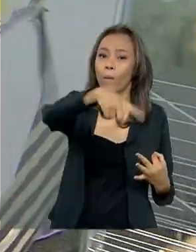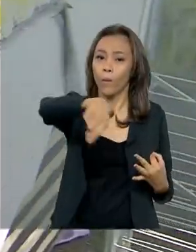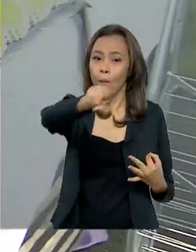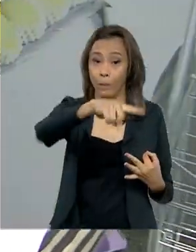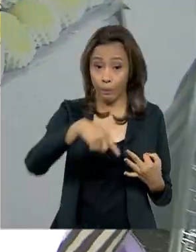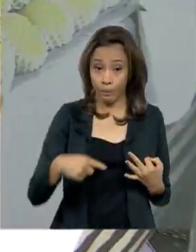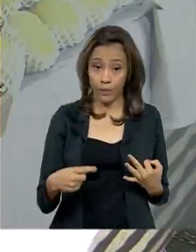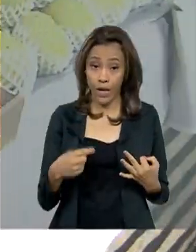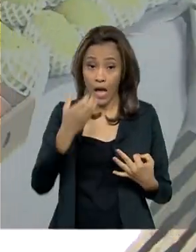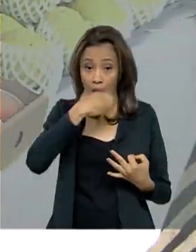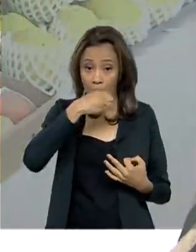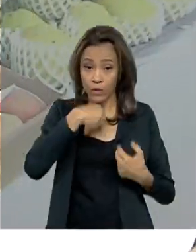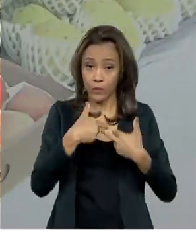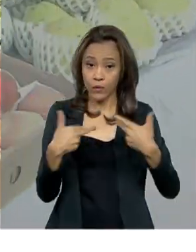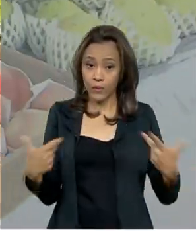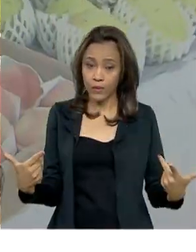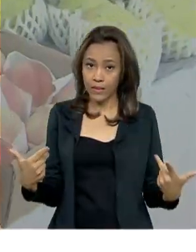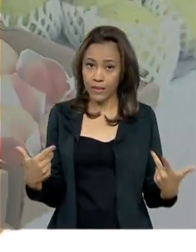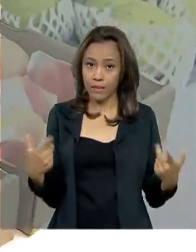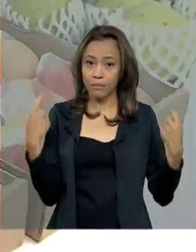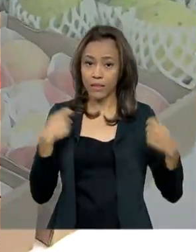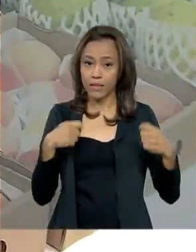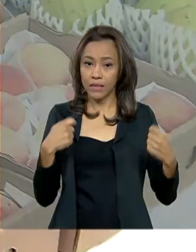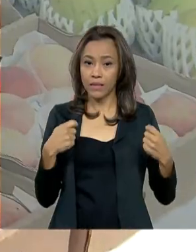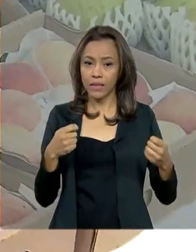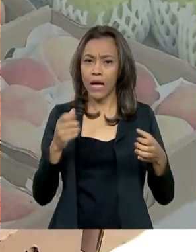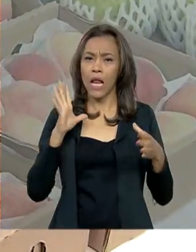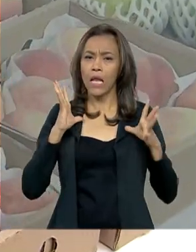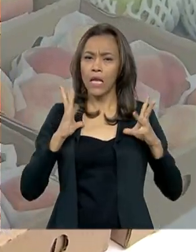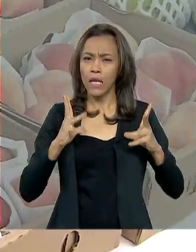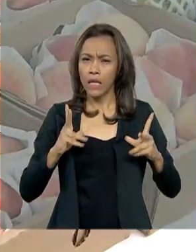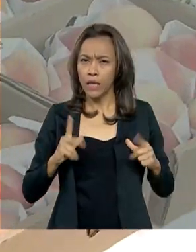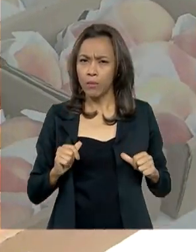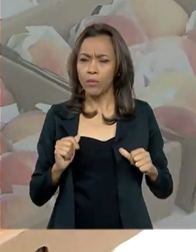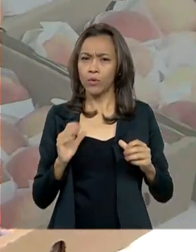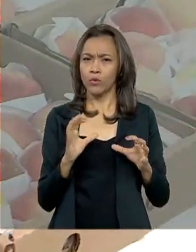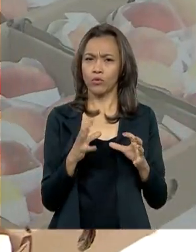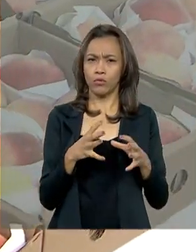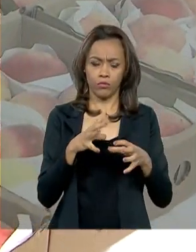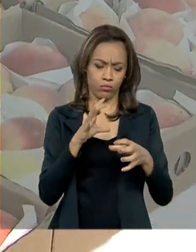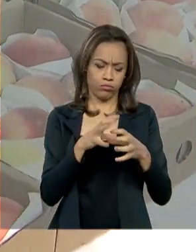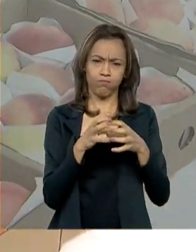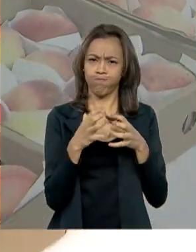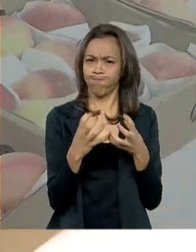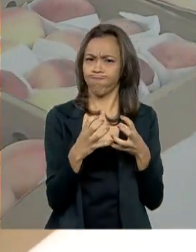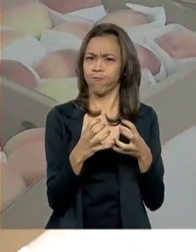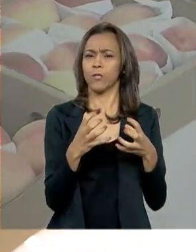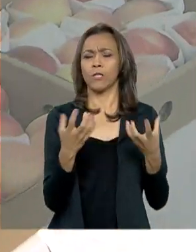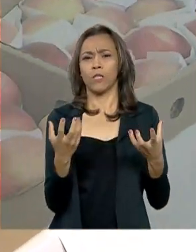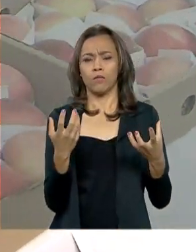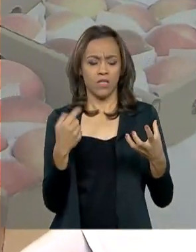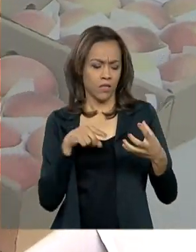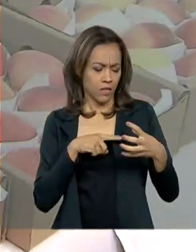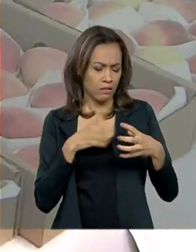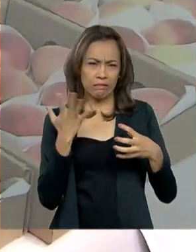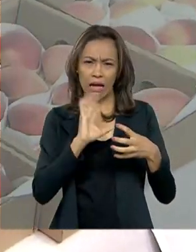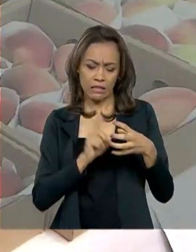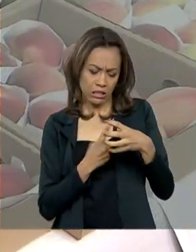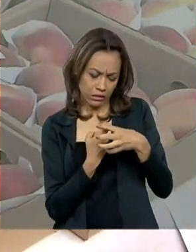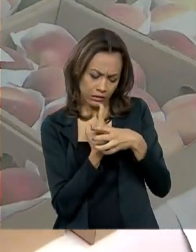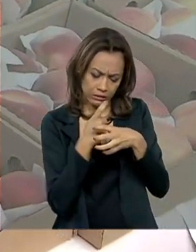não podem, devem estar, aliás, inteiros, limpos, firmes, sem pragas visíveis a olho nu e maduro.